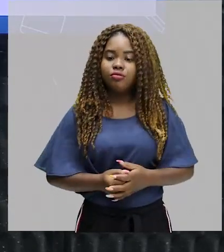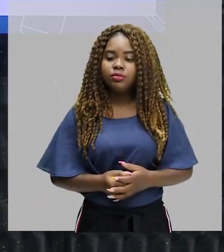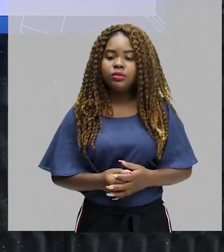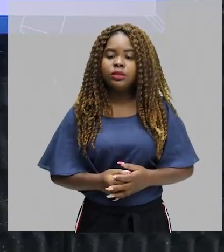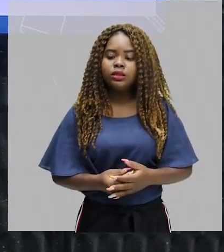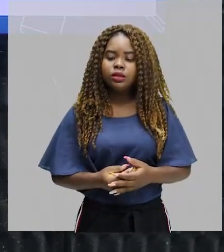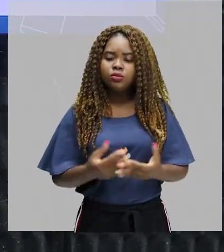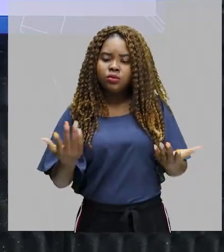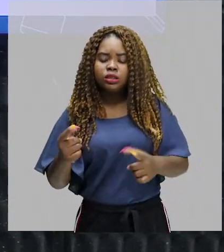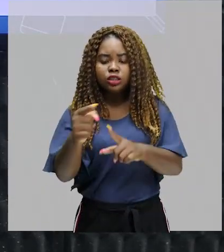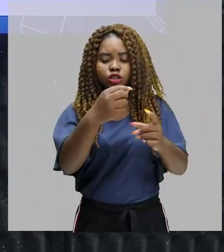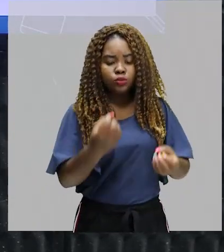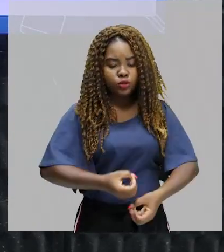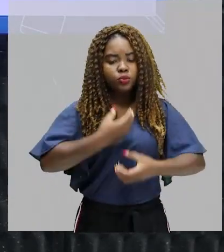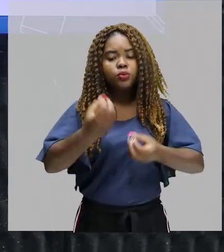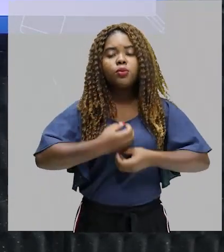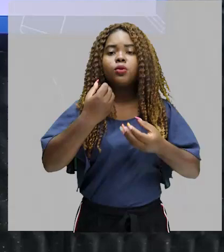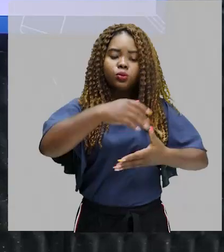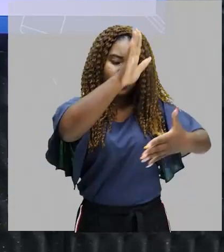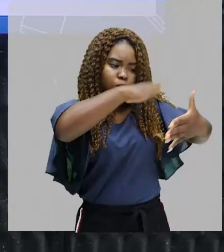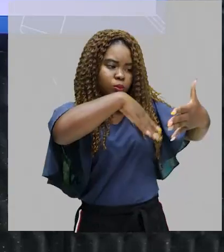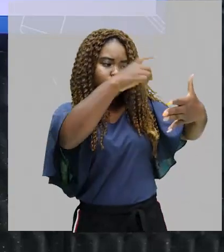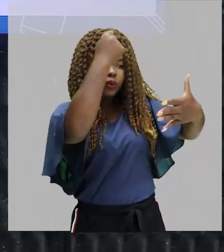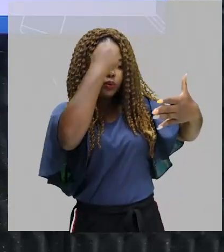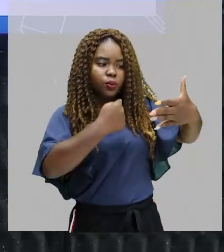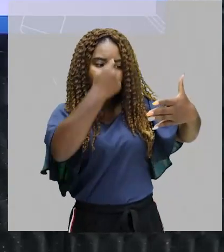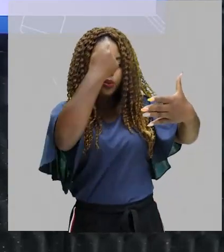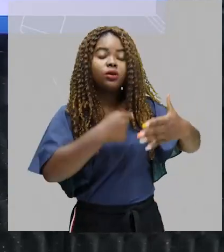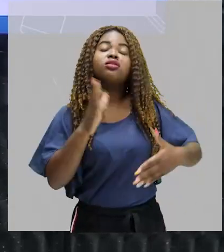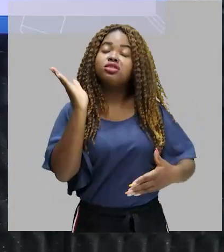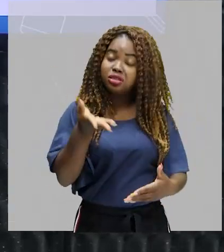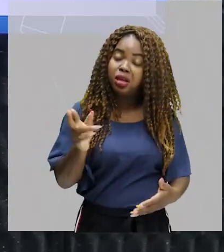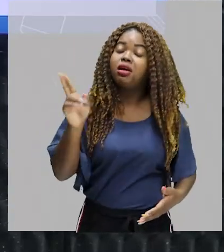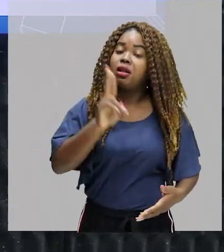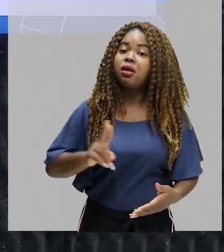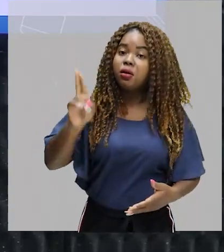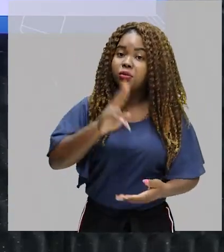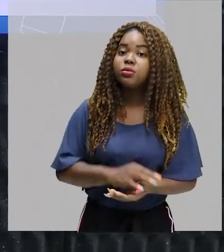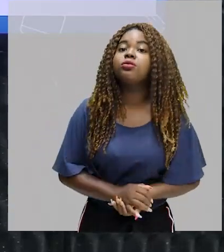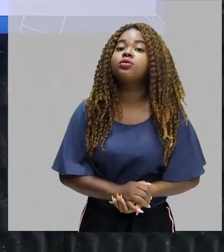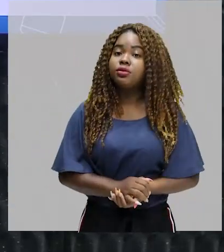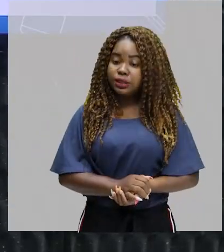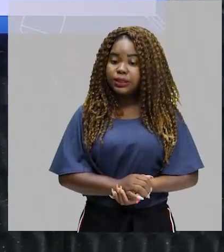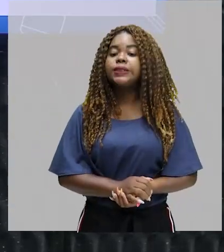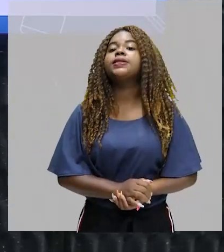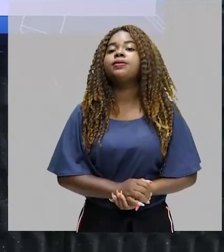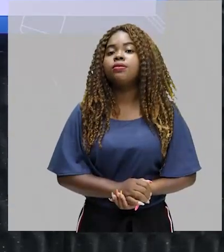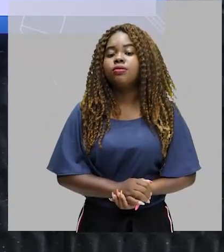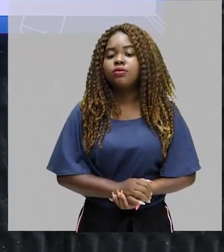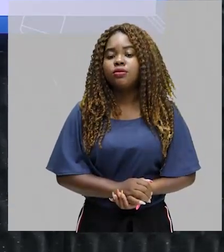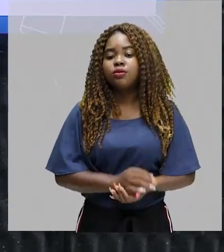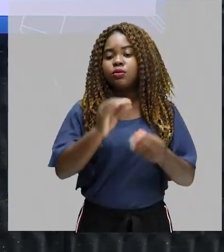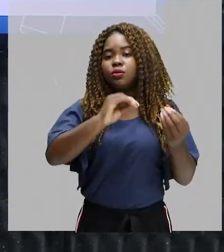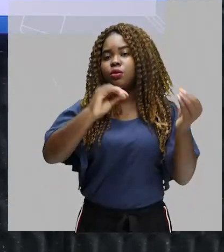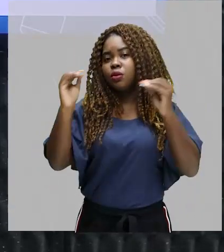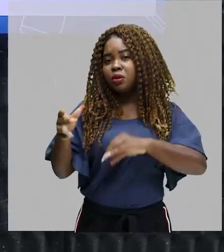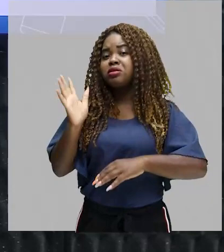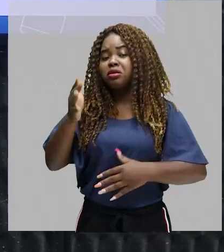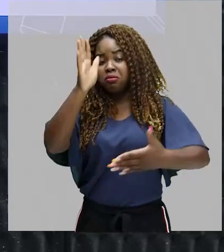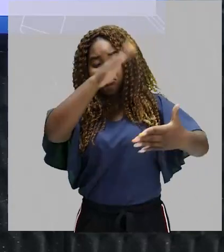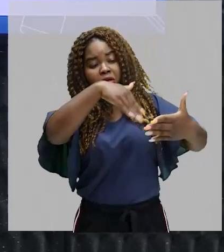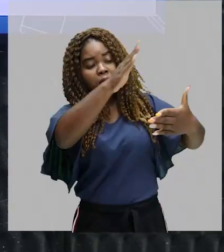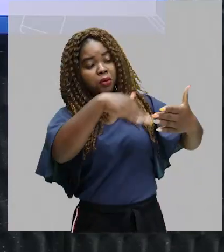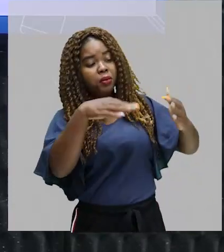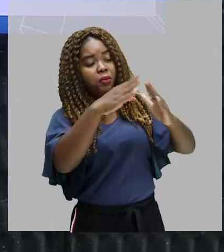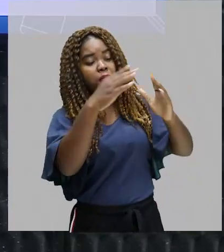produzir imagens de forma sequencial, ela já era utilizada, como na via cruce, que ele coloca aqui, já era pintada nas